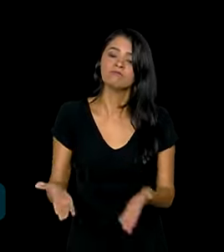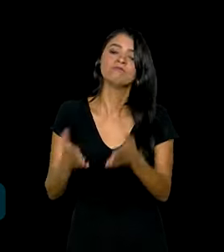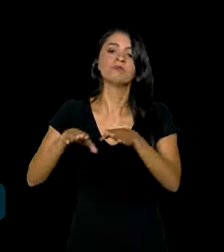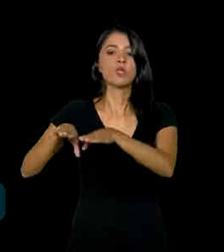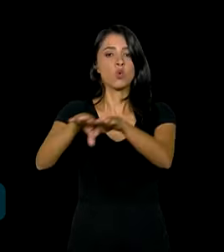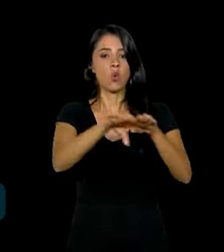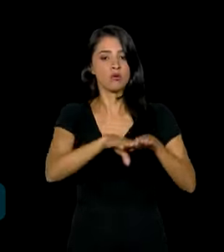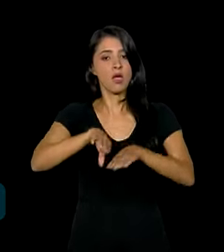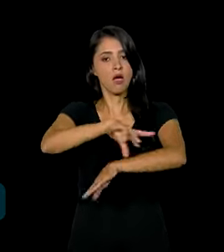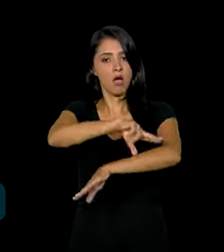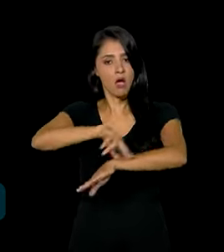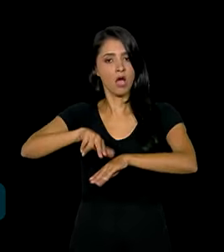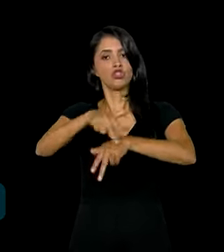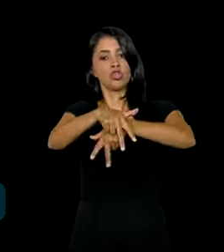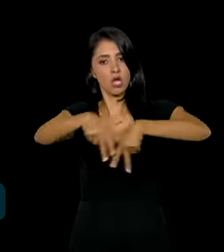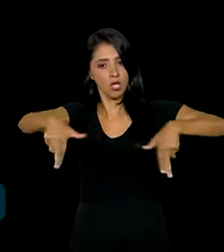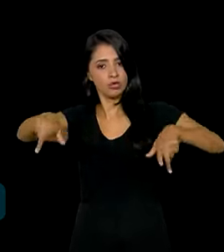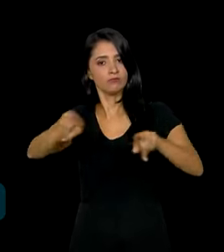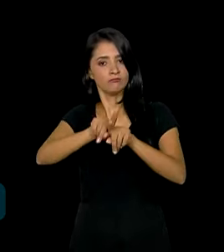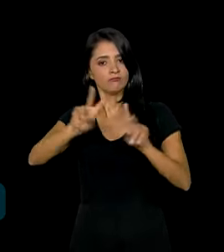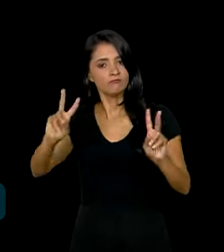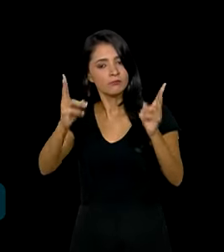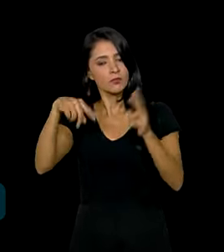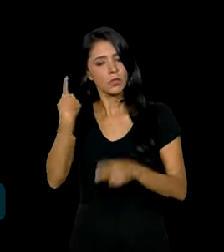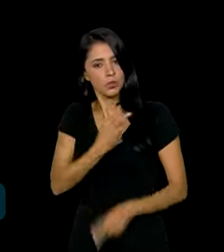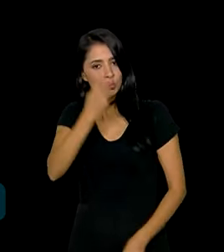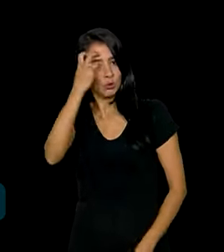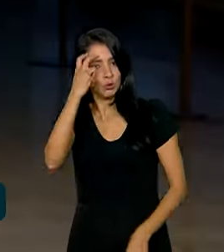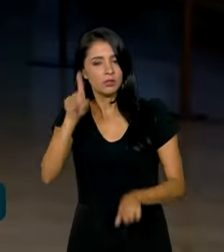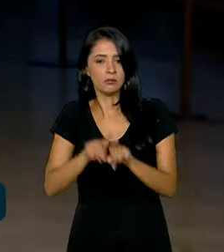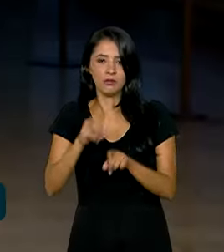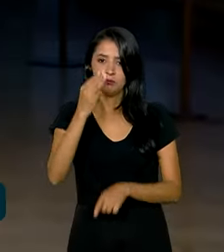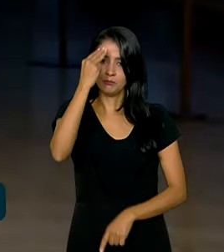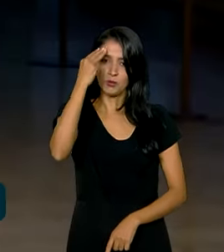-racial, reconhecendo e valorizando nossa cultura e nossa memória.